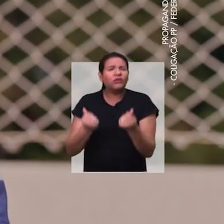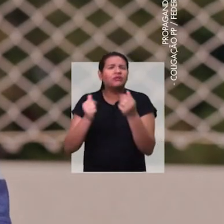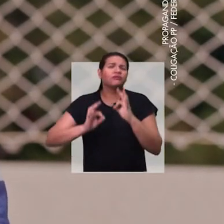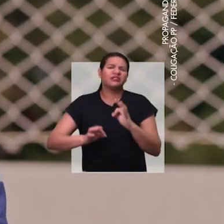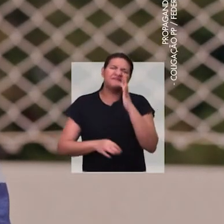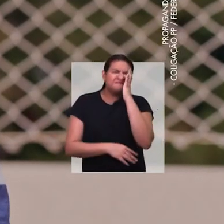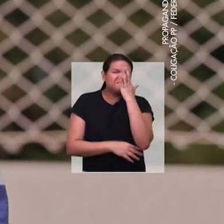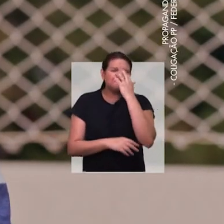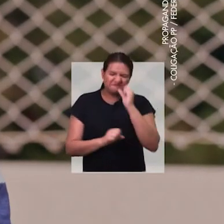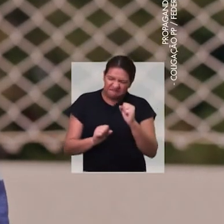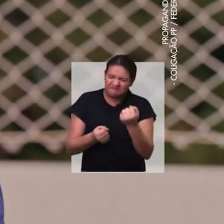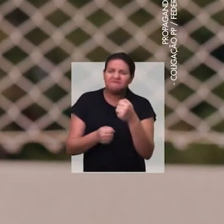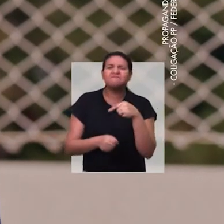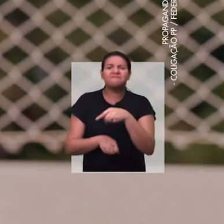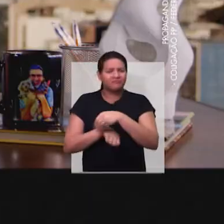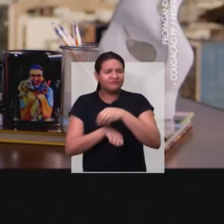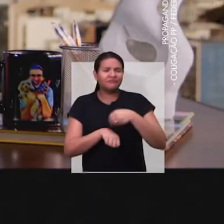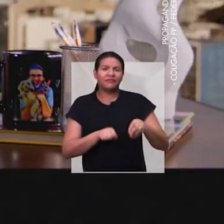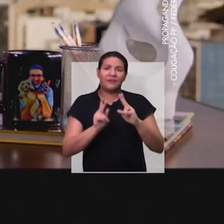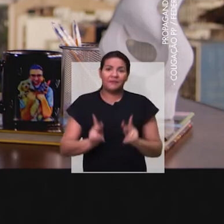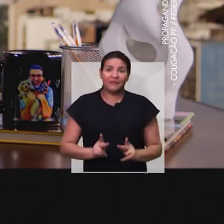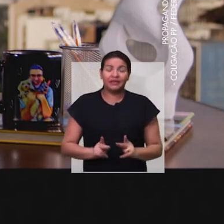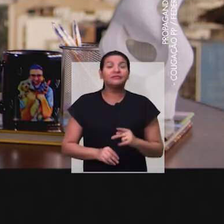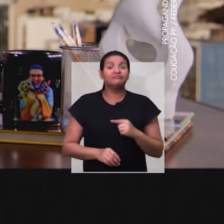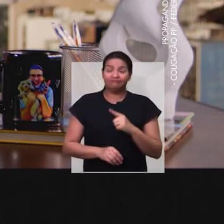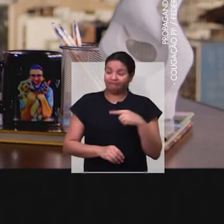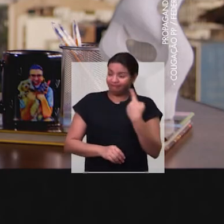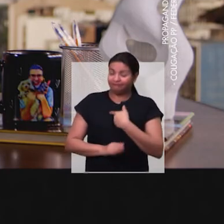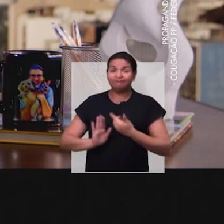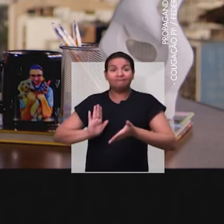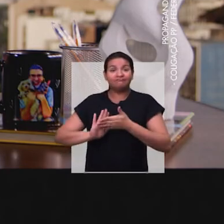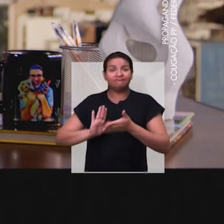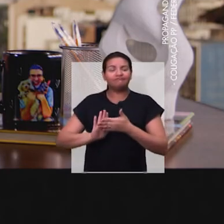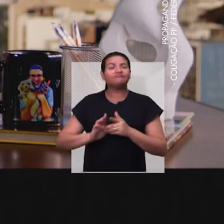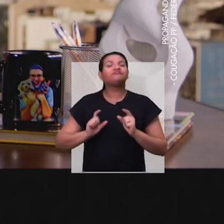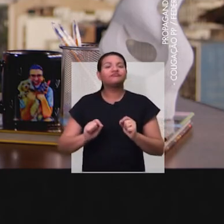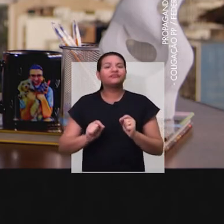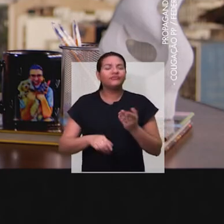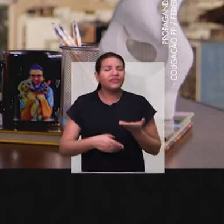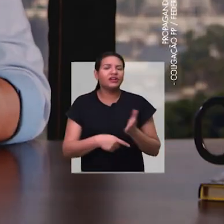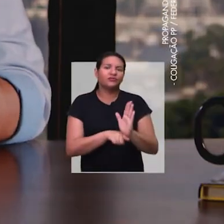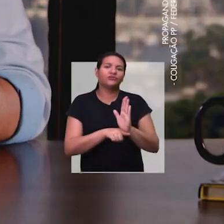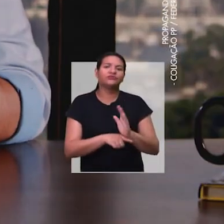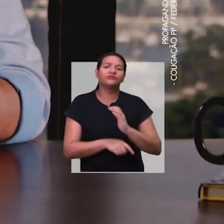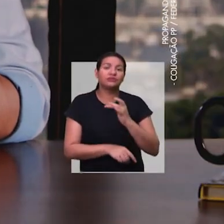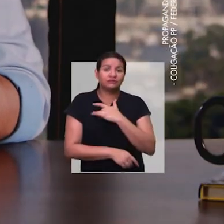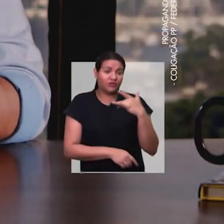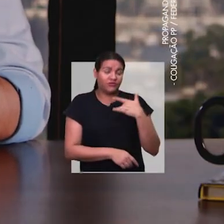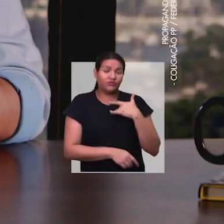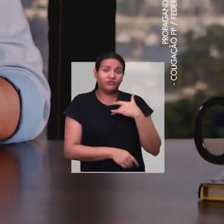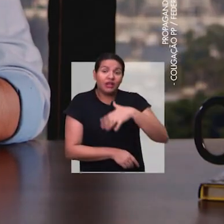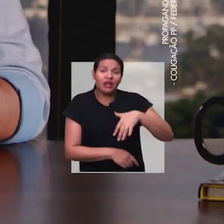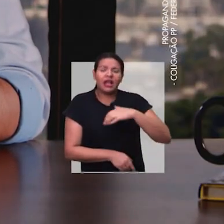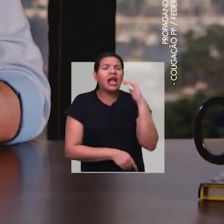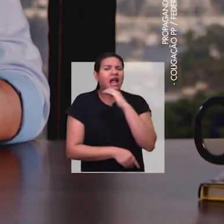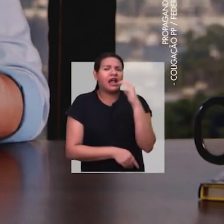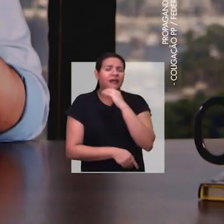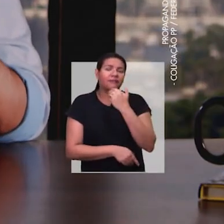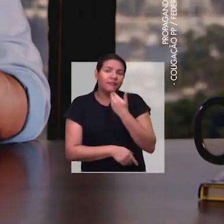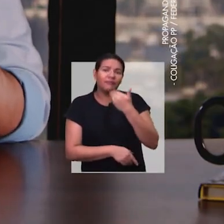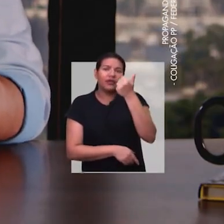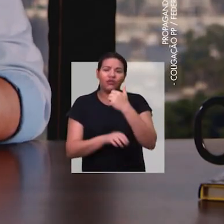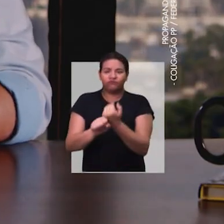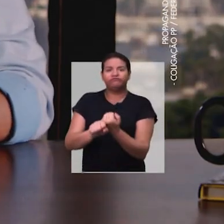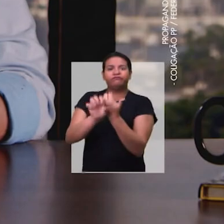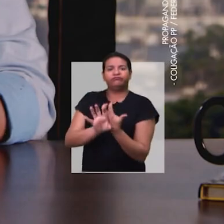e o seu espírito guerreiro e conciliador. Nossa proposta quer agilizar o acesso à saúde, implementando a opção do sistema de